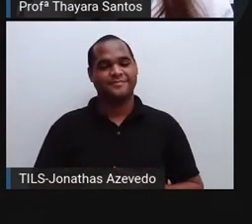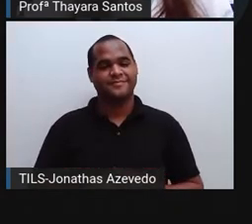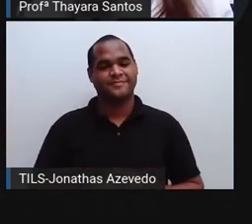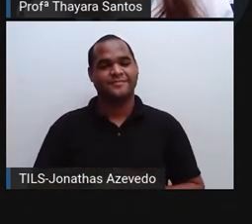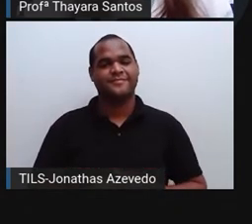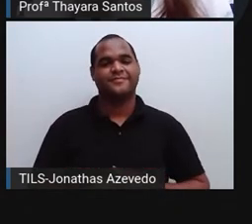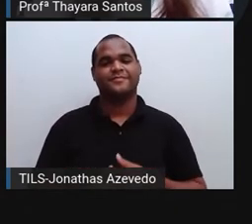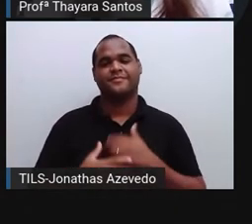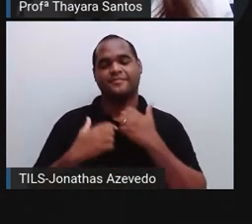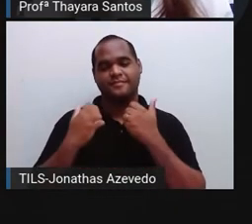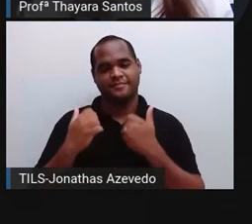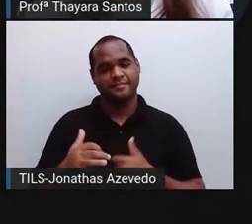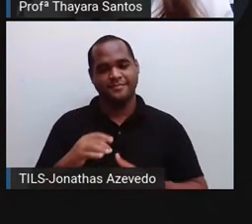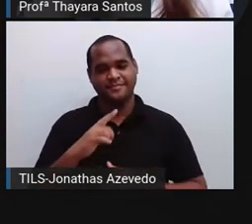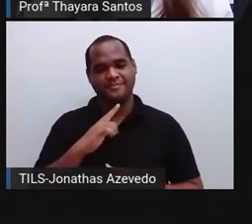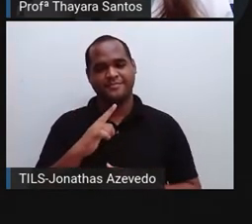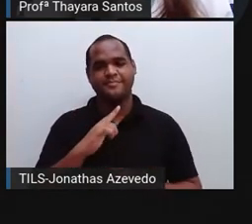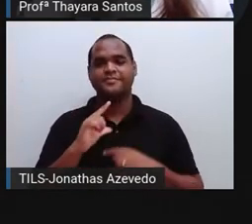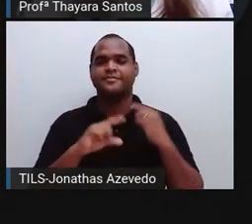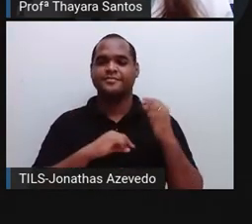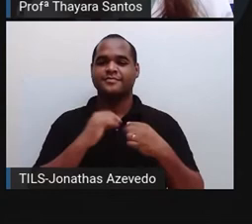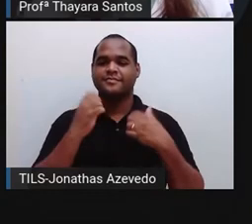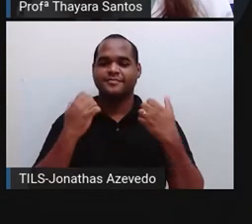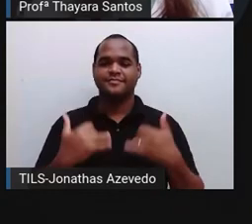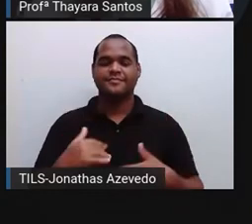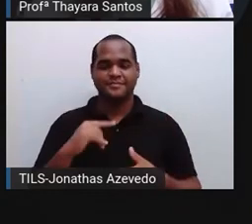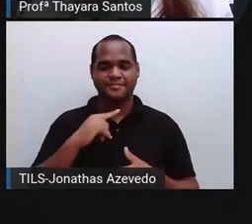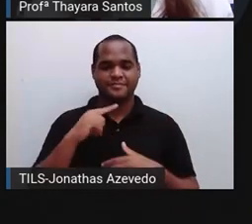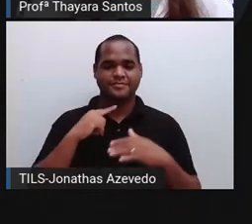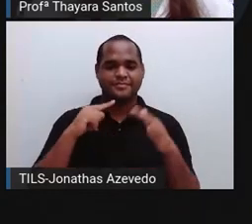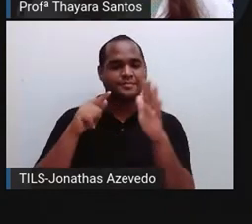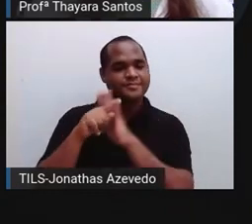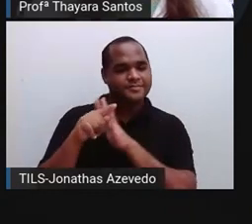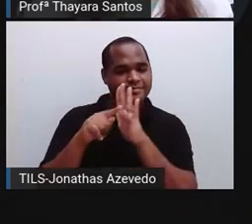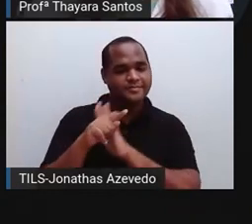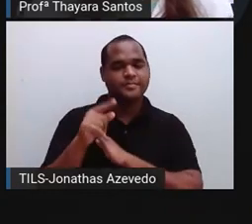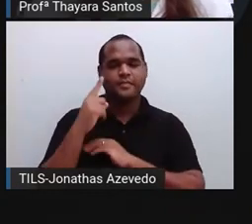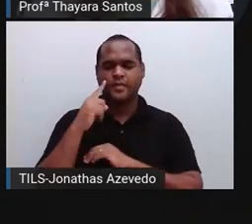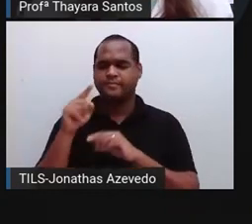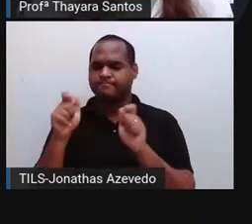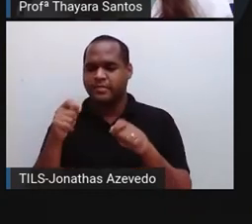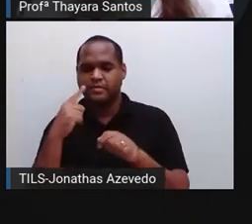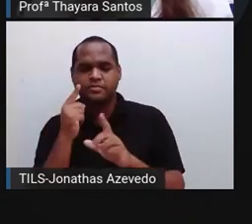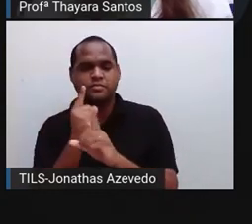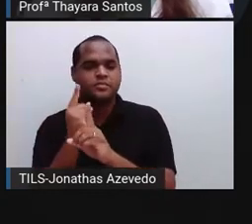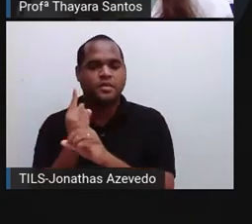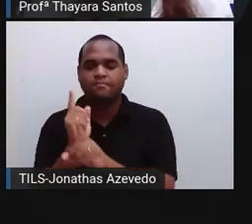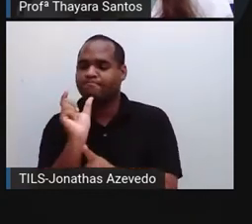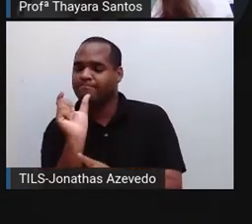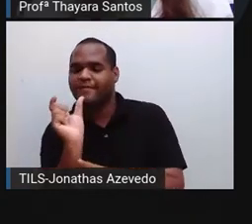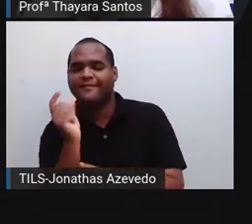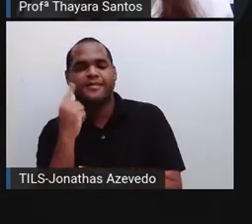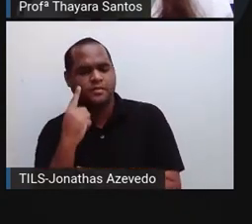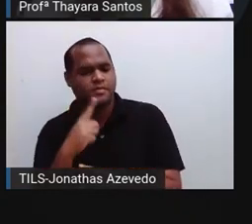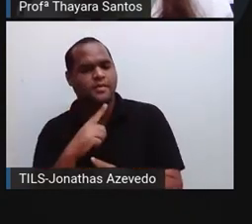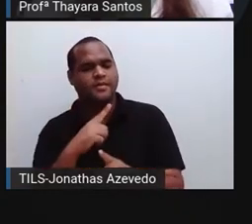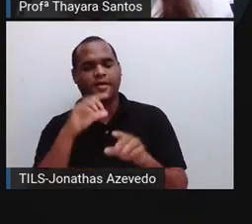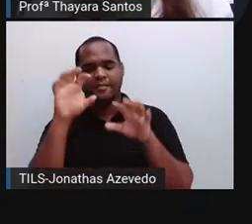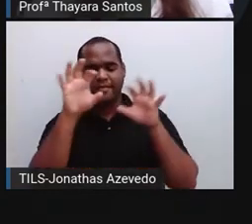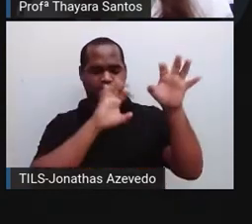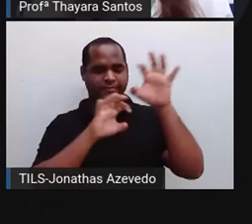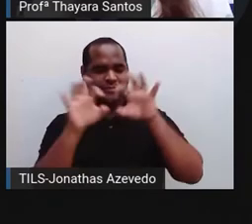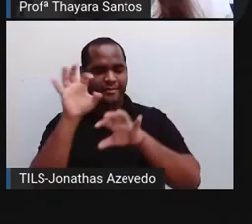Então, aqui, gente, tem as perguntas, na verdade, as pistas. E as palavras estão aqui, todas